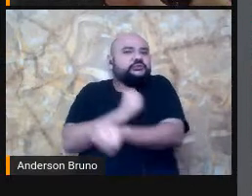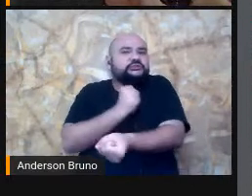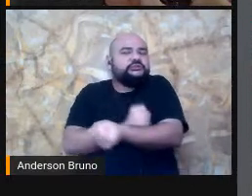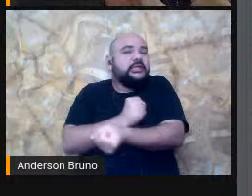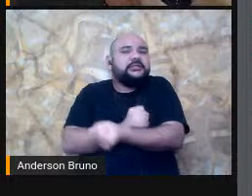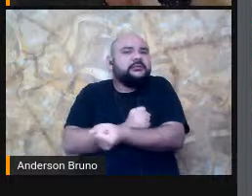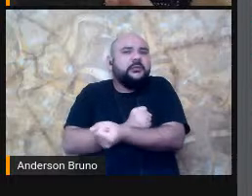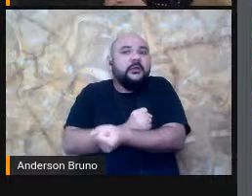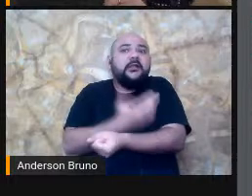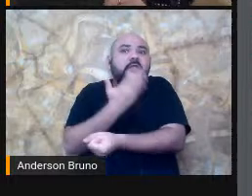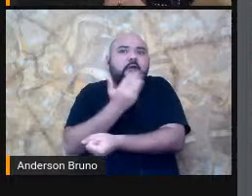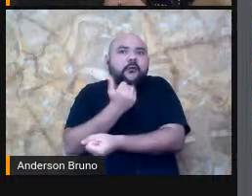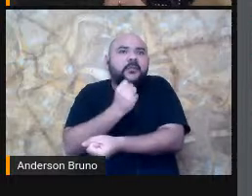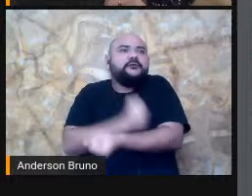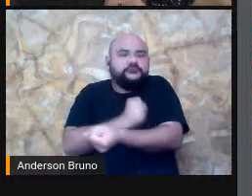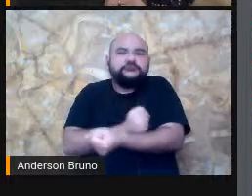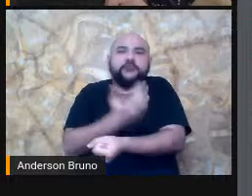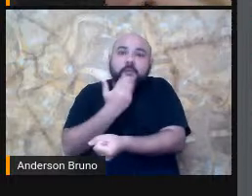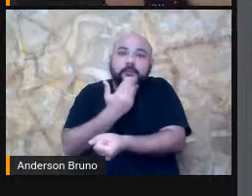ela